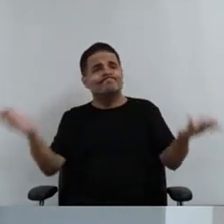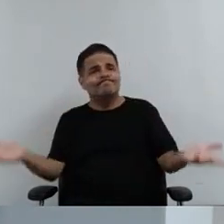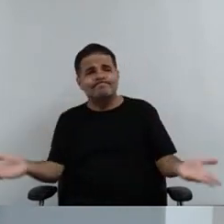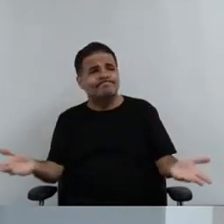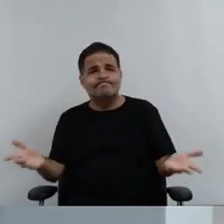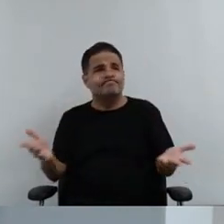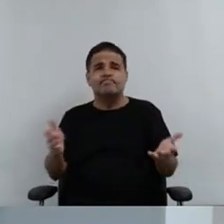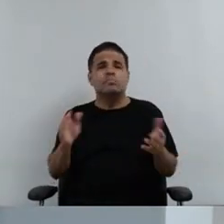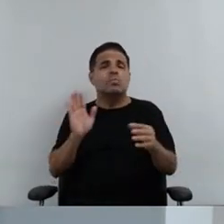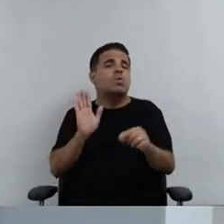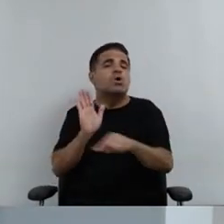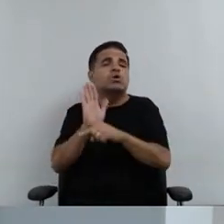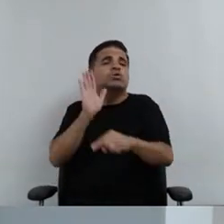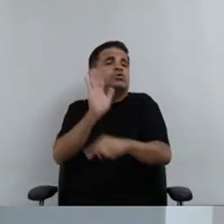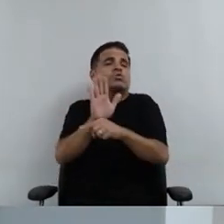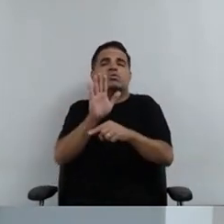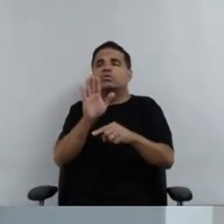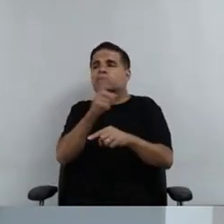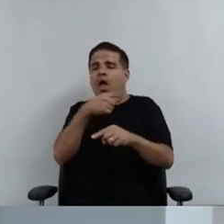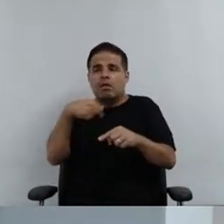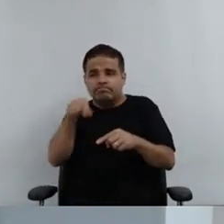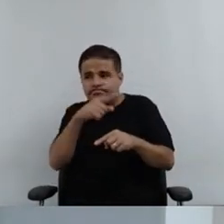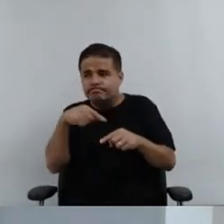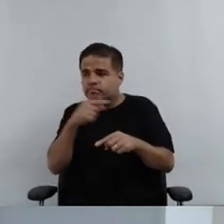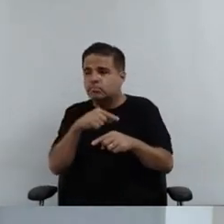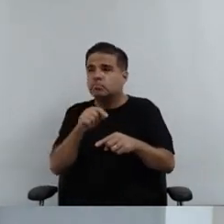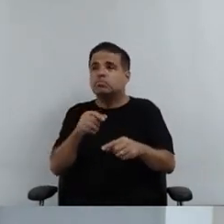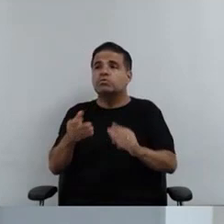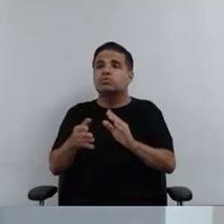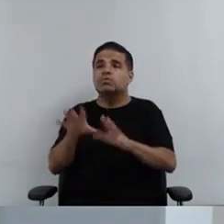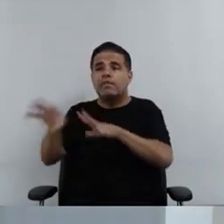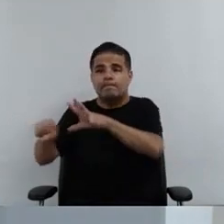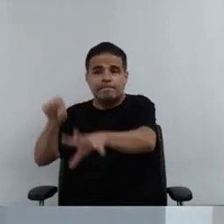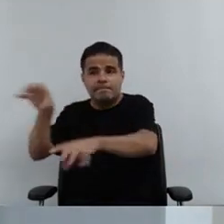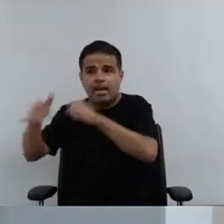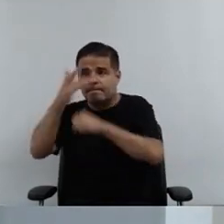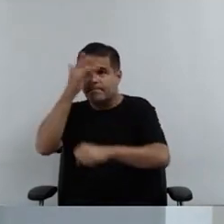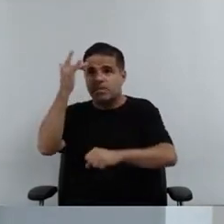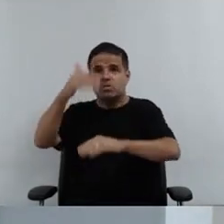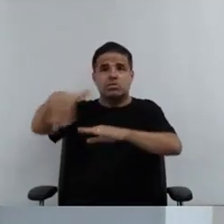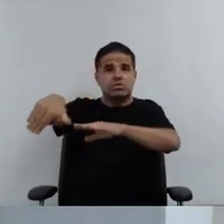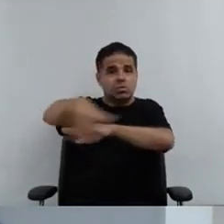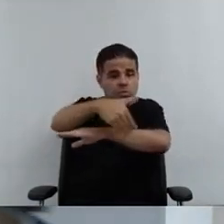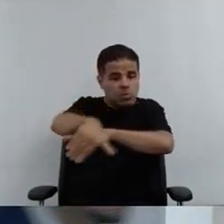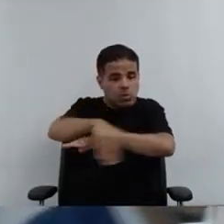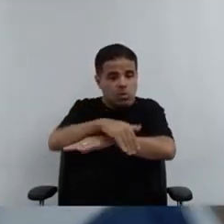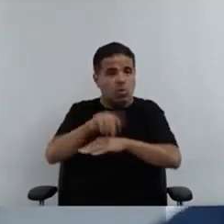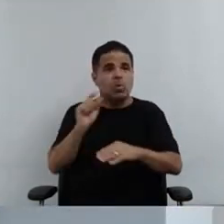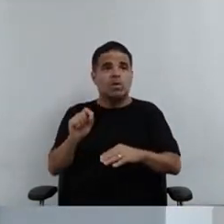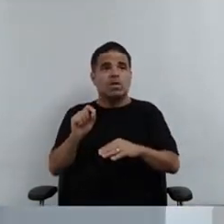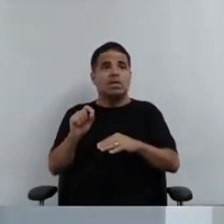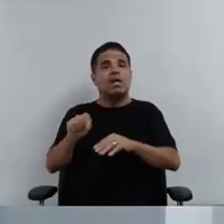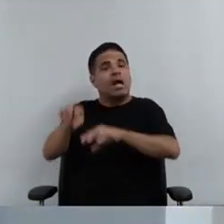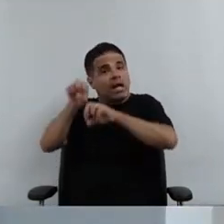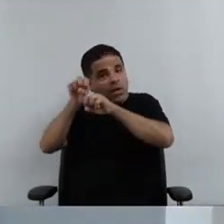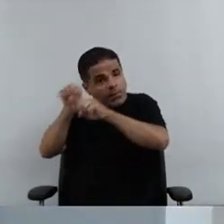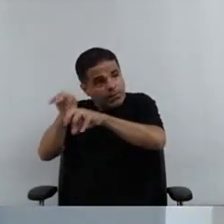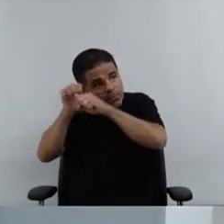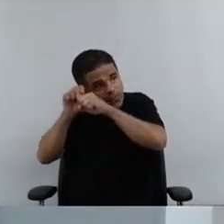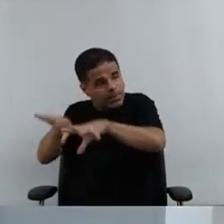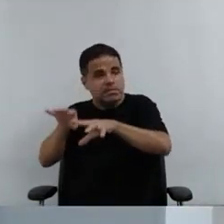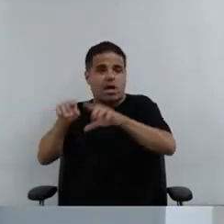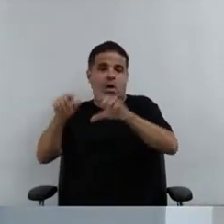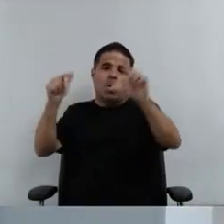momentâneo, é uma ajuda momentânea. O que vai tirar, de fato, as pessoas da rua é a educação